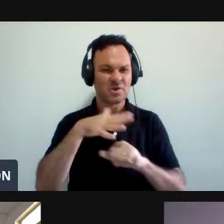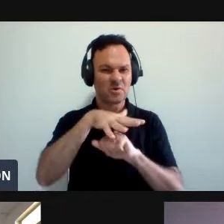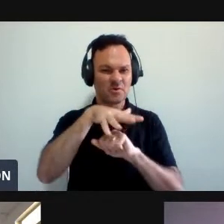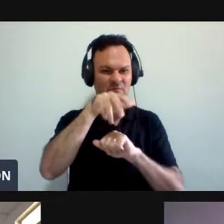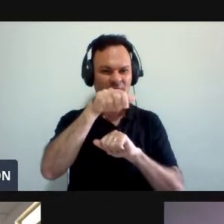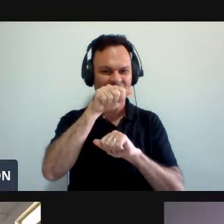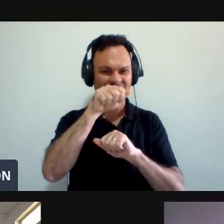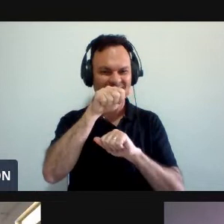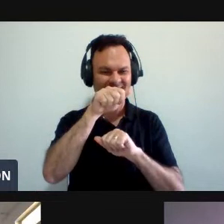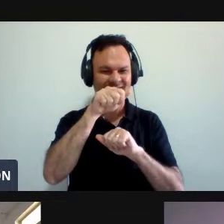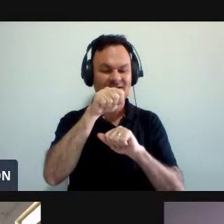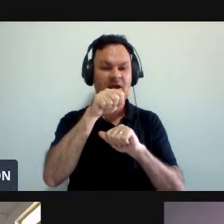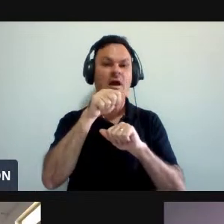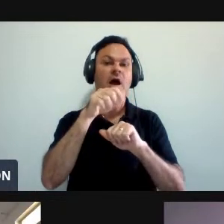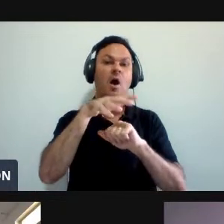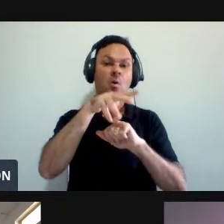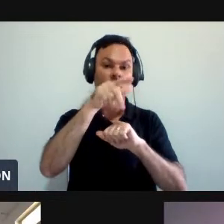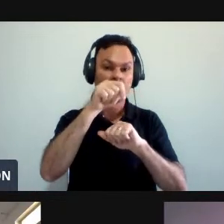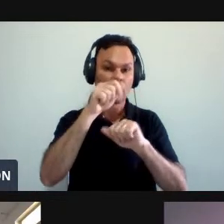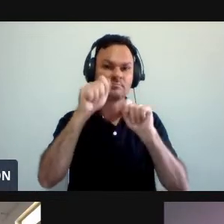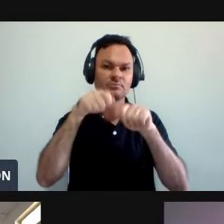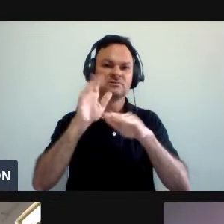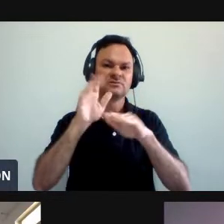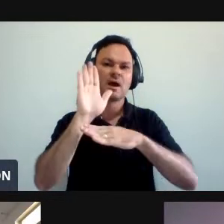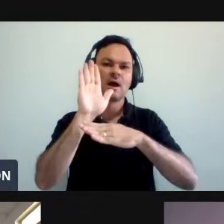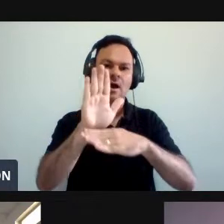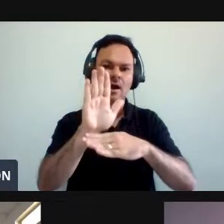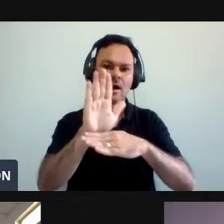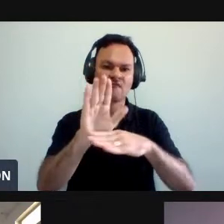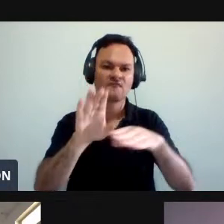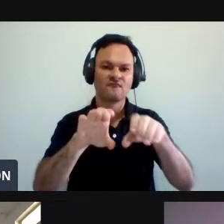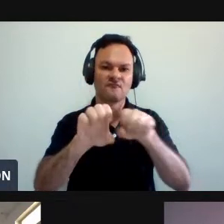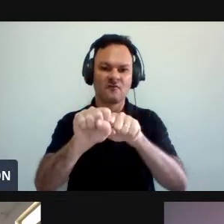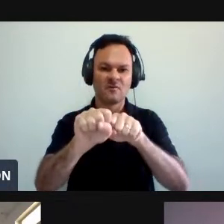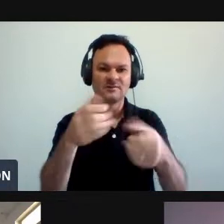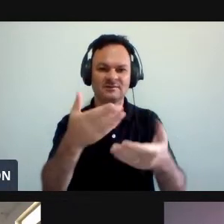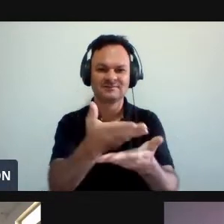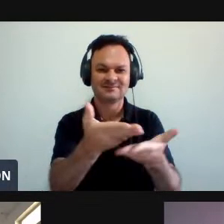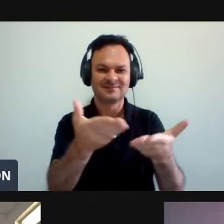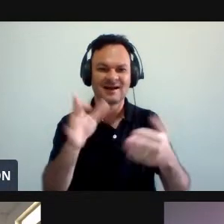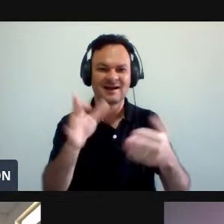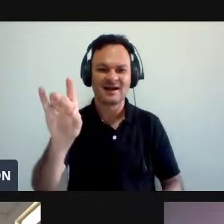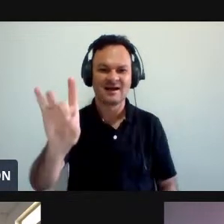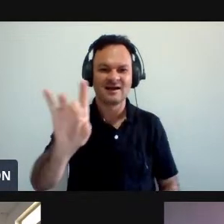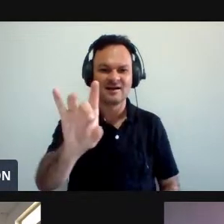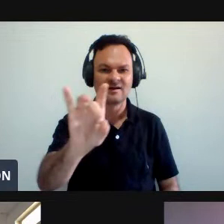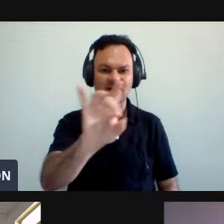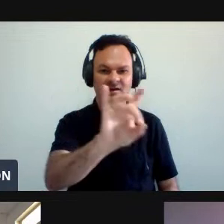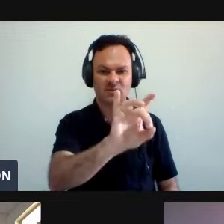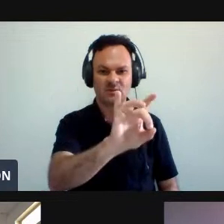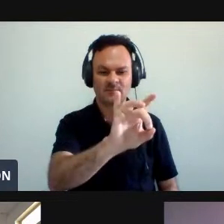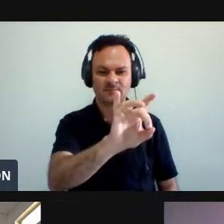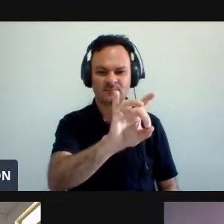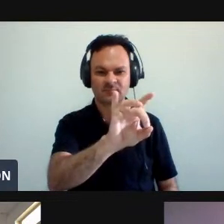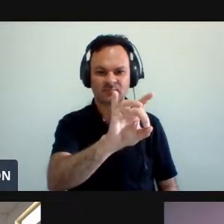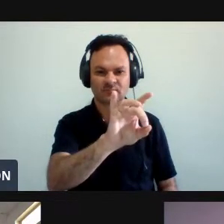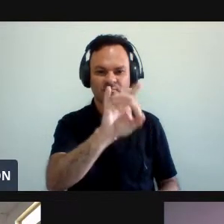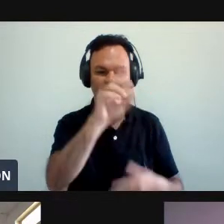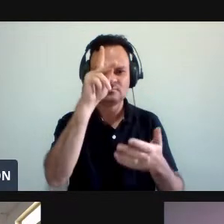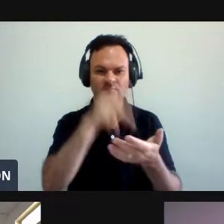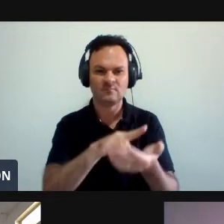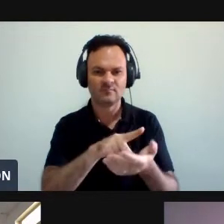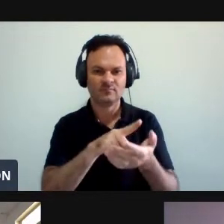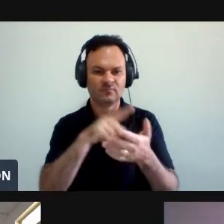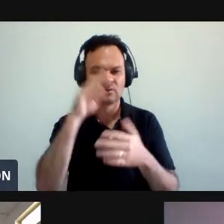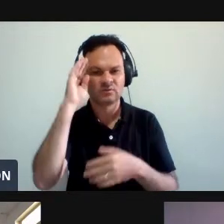Capacitar A vocês E dar A cada um A concretização Uma realização Do